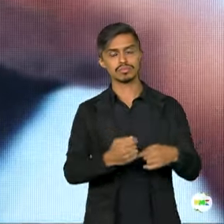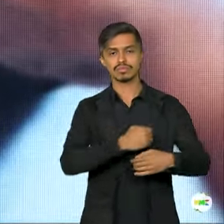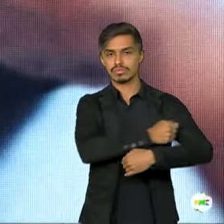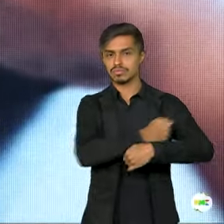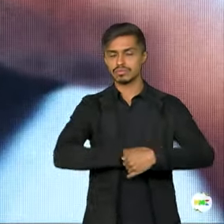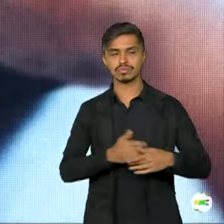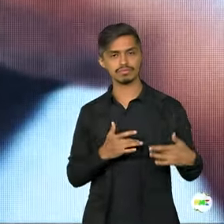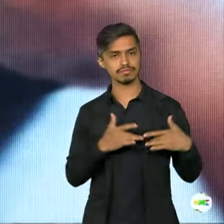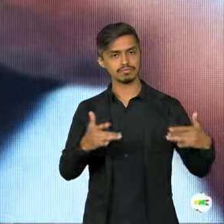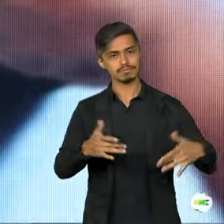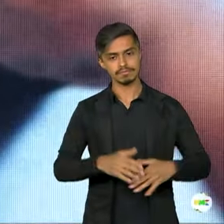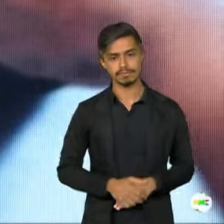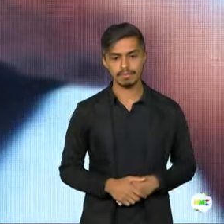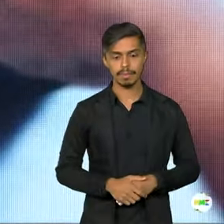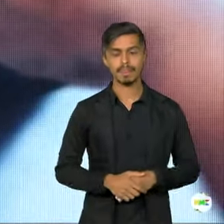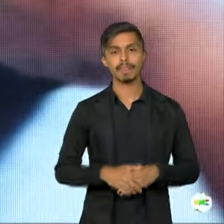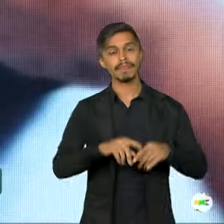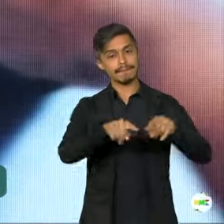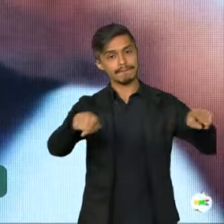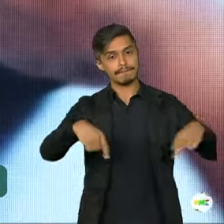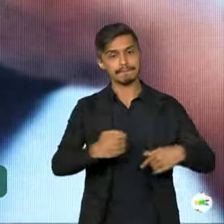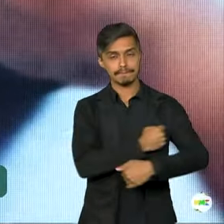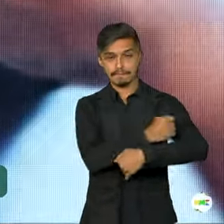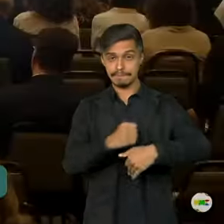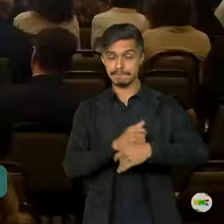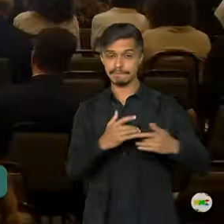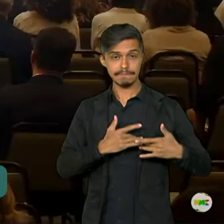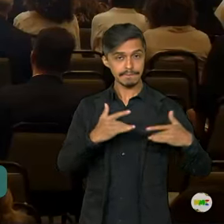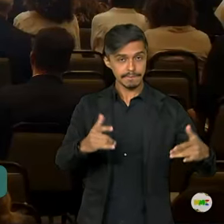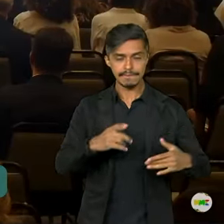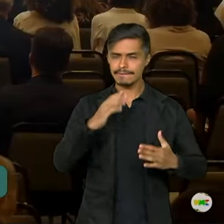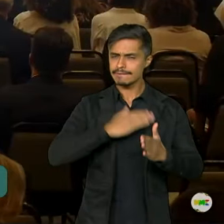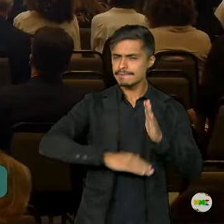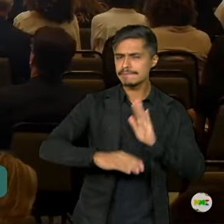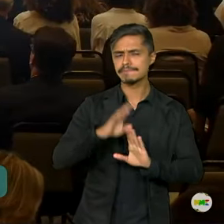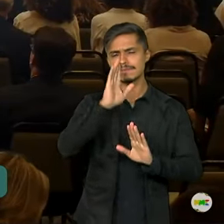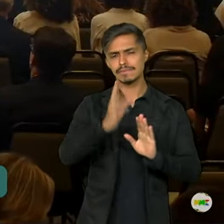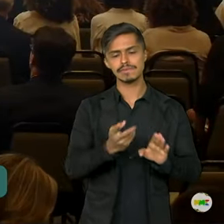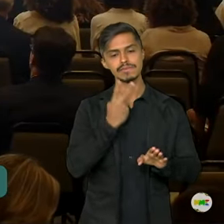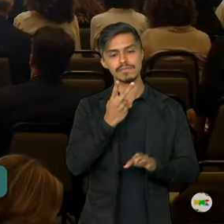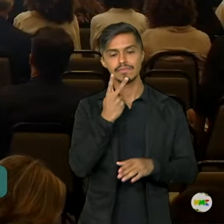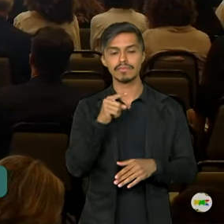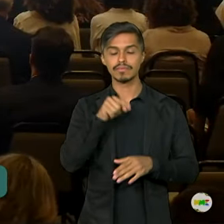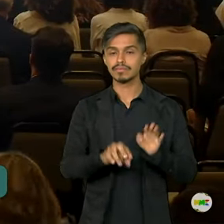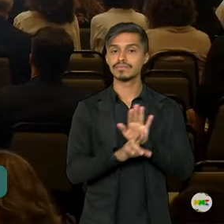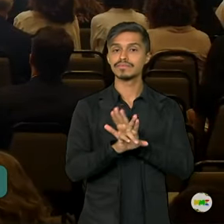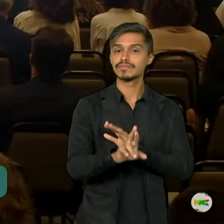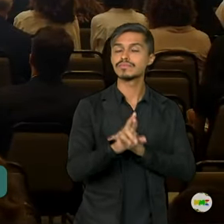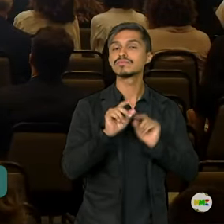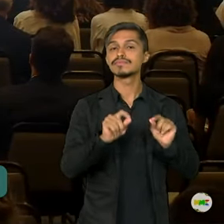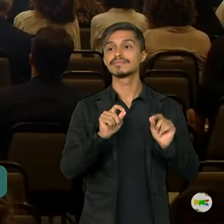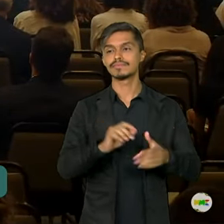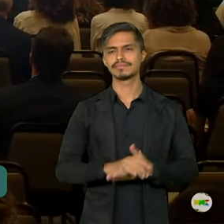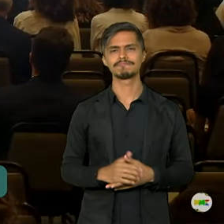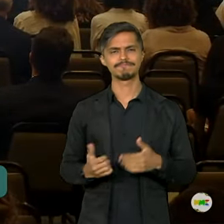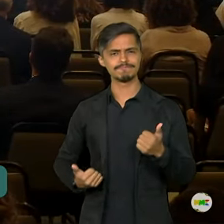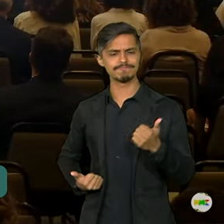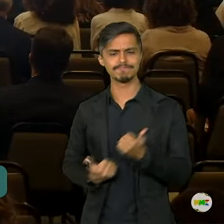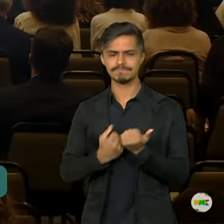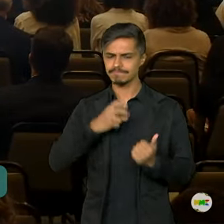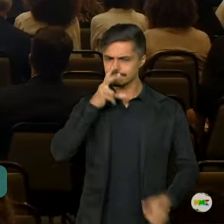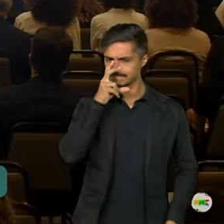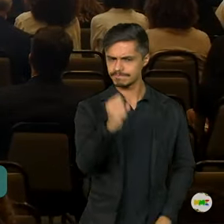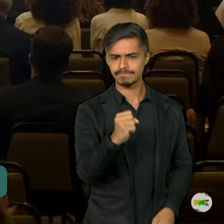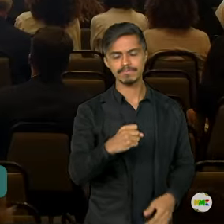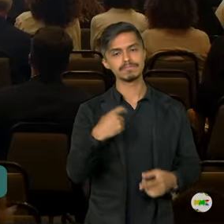Então, as cozinhas solidárias, além de tudo que foi dito, representa aqui uma mão muito firme, que dá ali